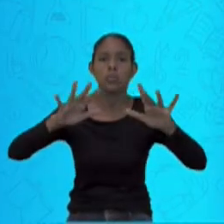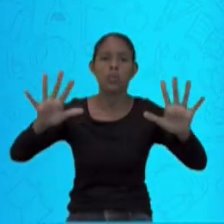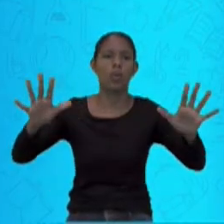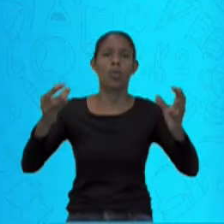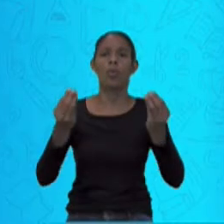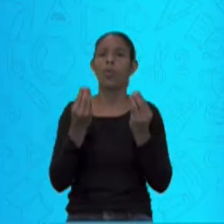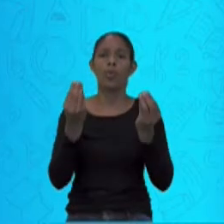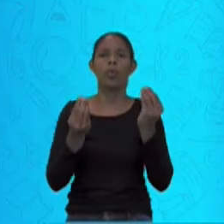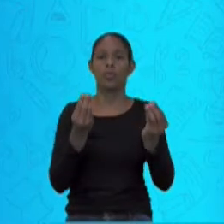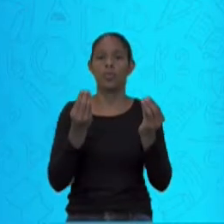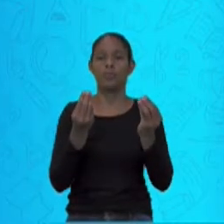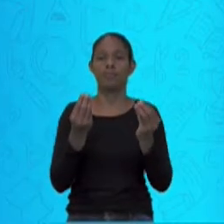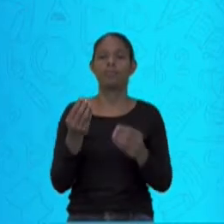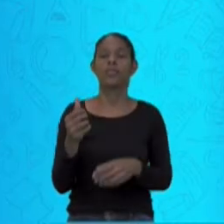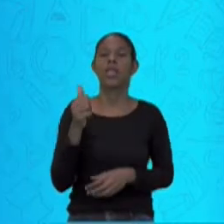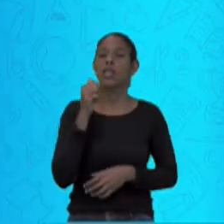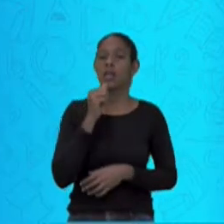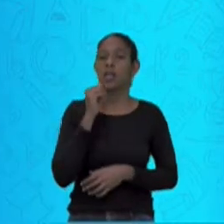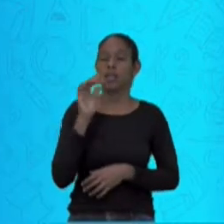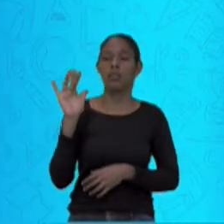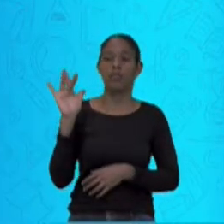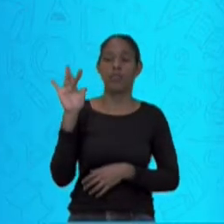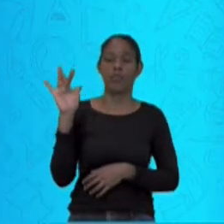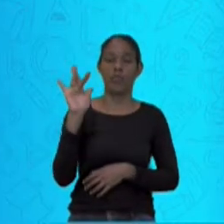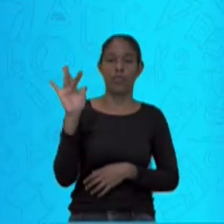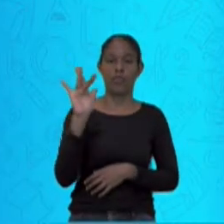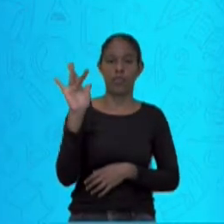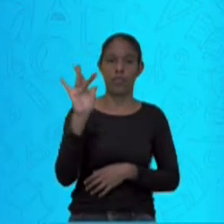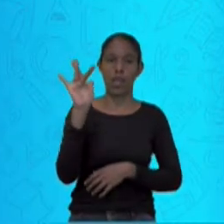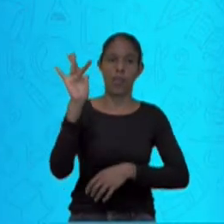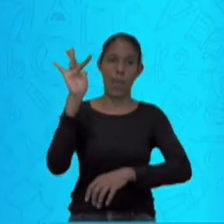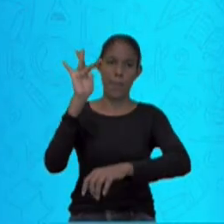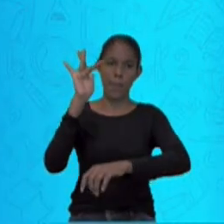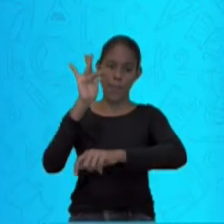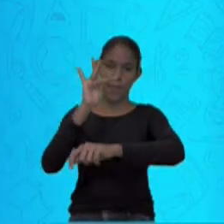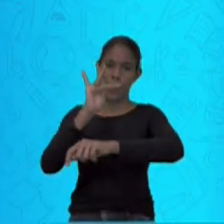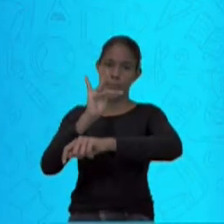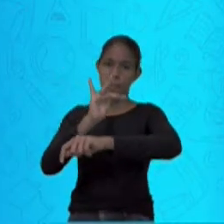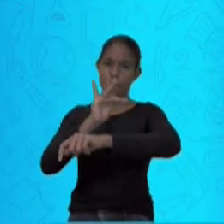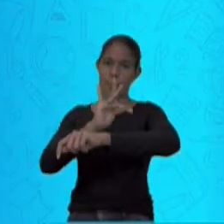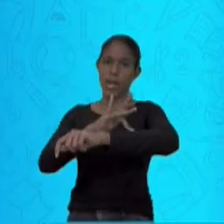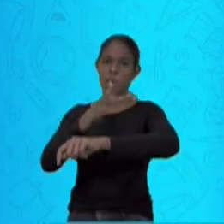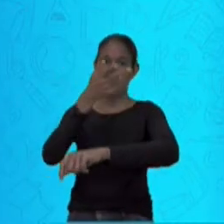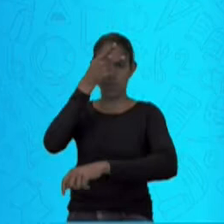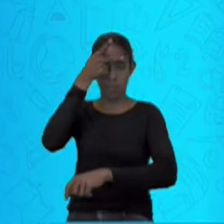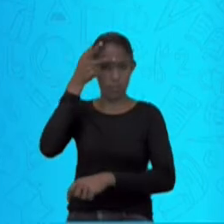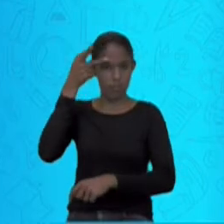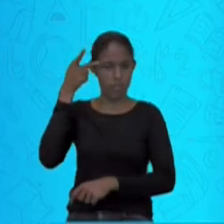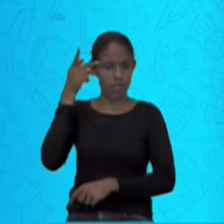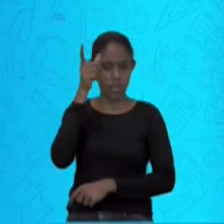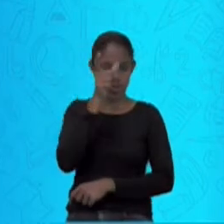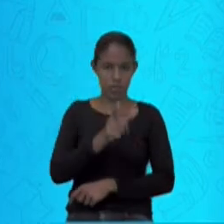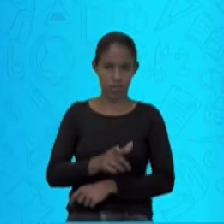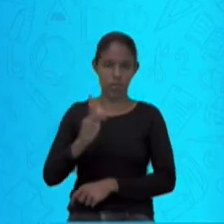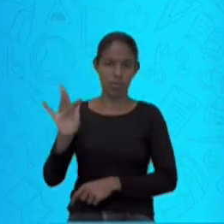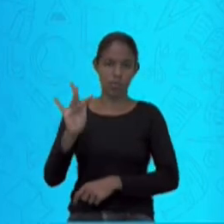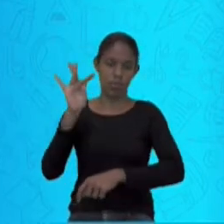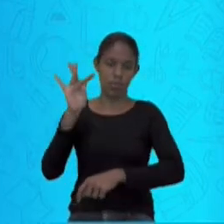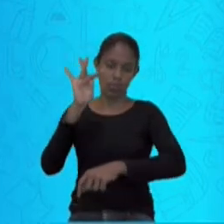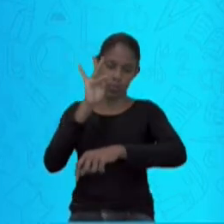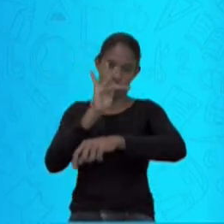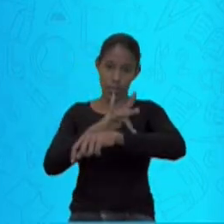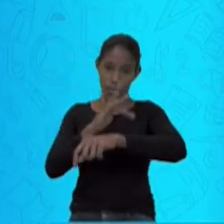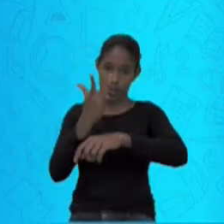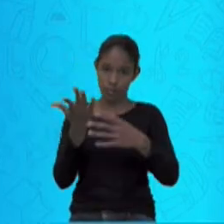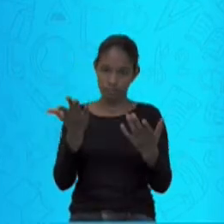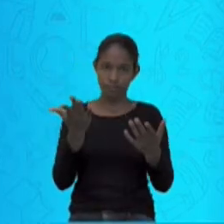que são fêmeas, do Aedes aegypti. No ciclo, ser humano, Aedes, ser humano. Percebam aqui